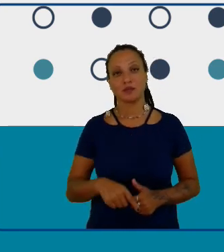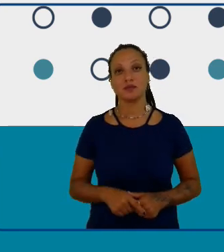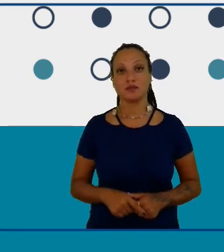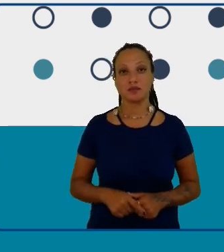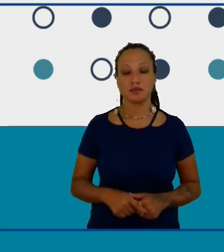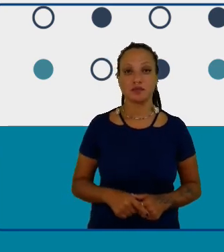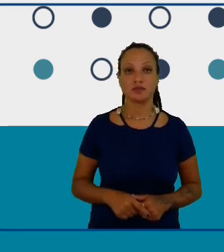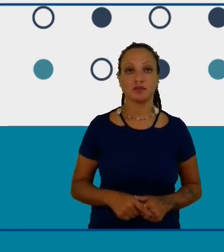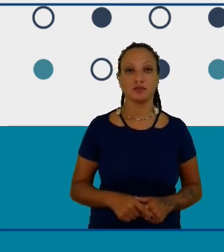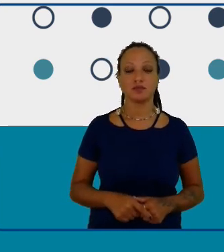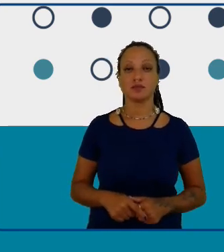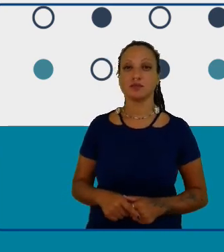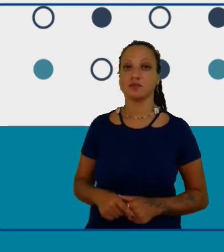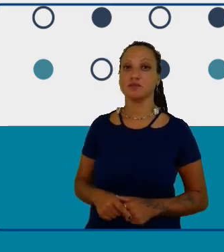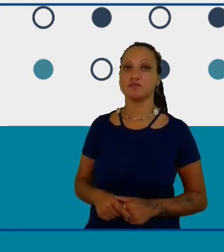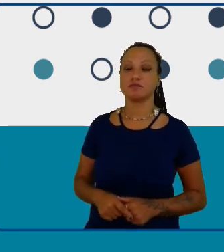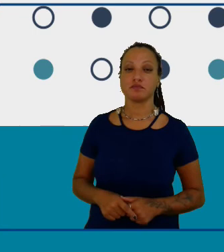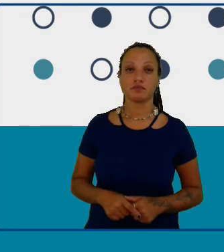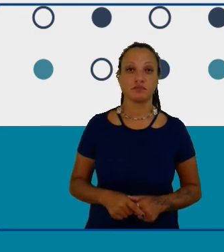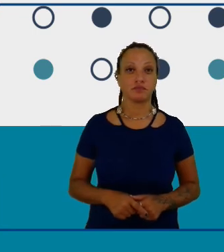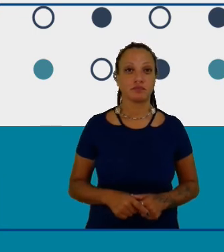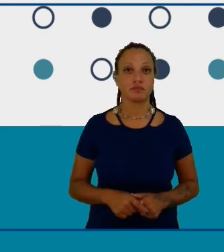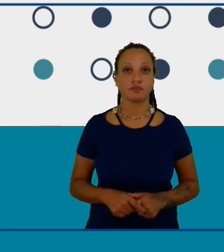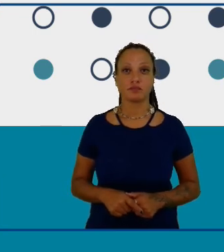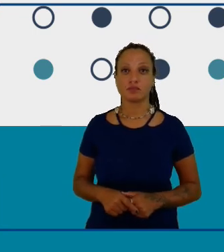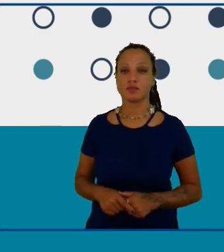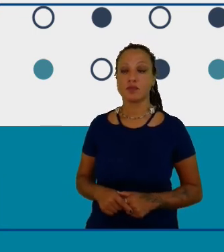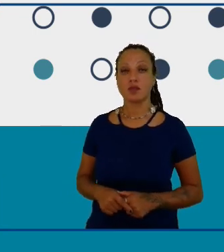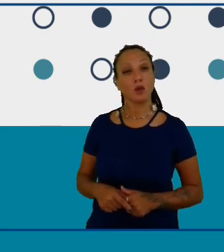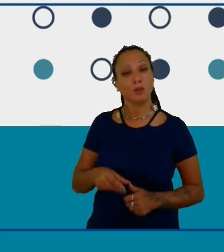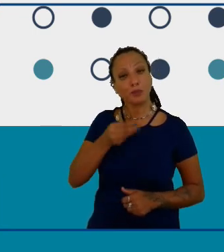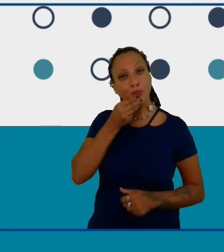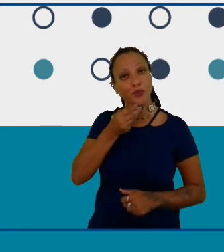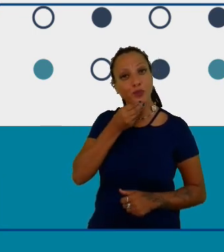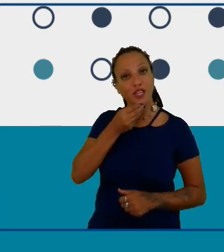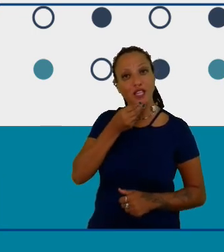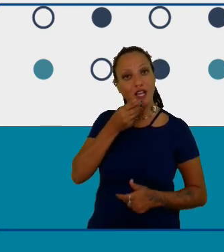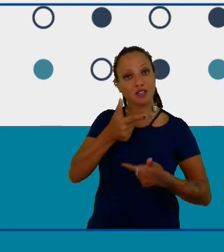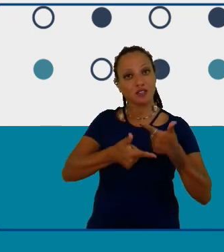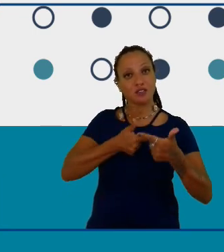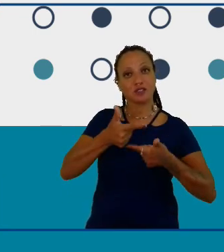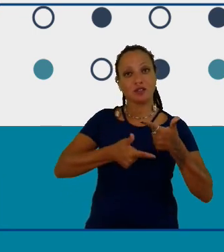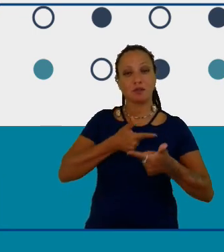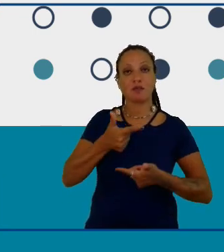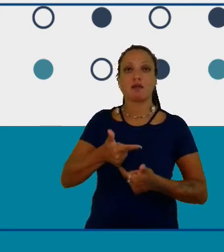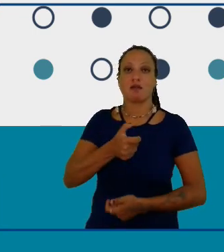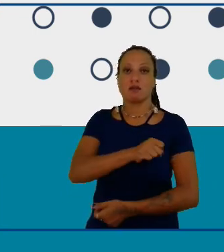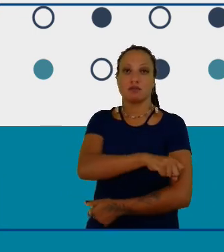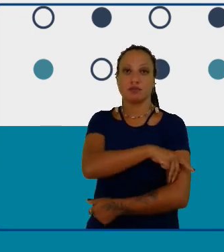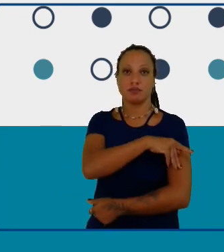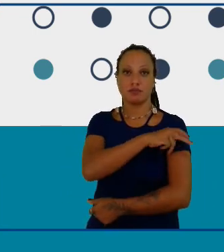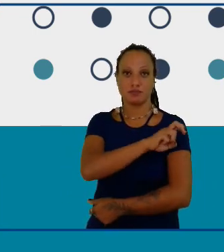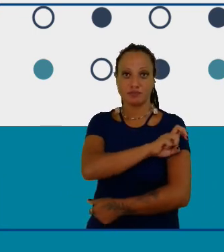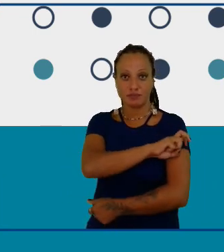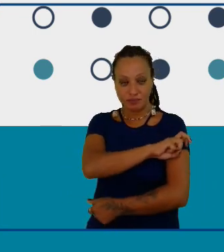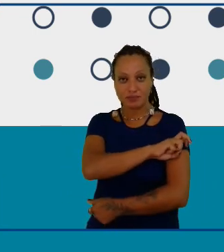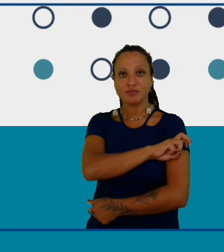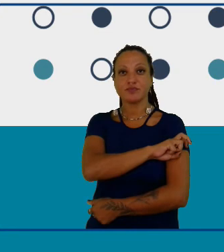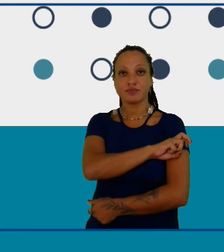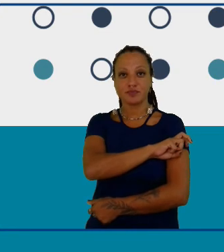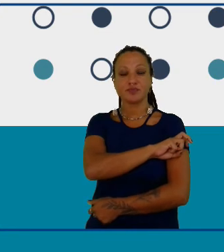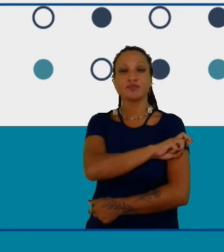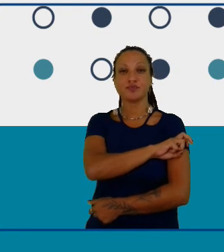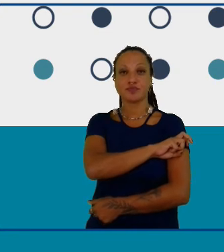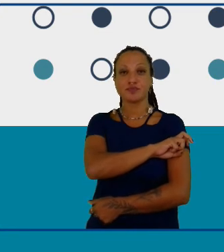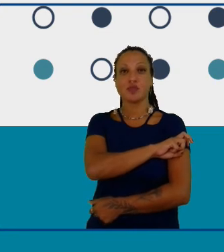a grande oportunidade de se trabalhar a STEM nos anos iniciais do